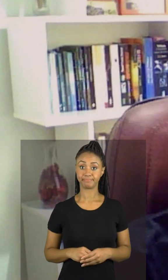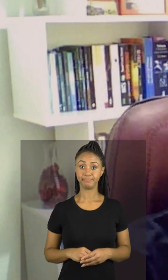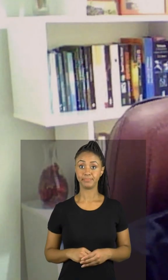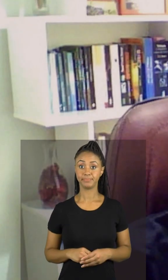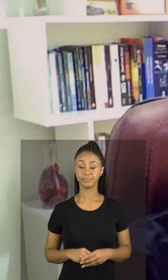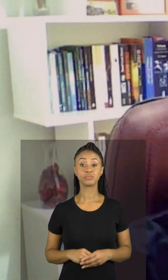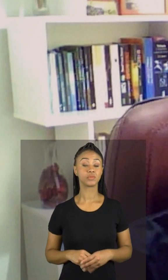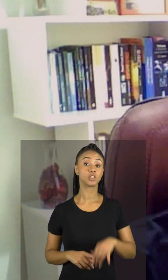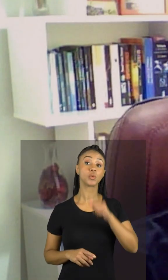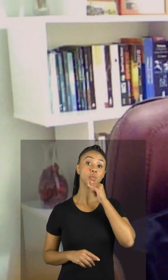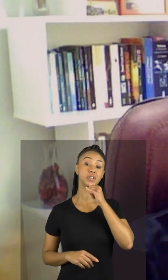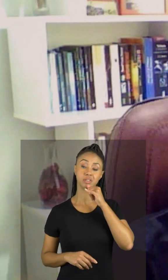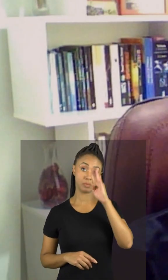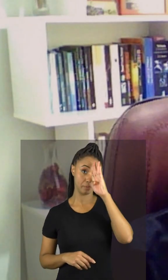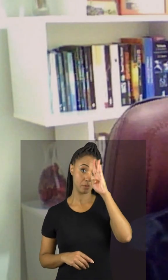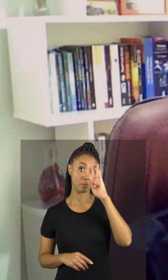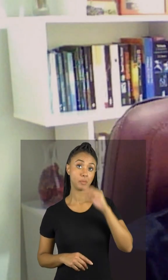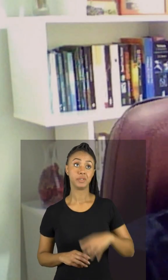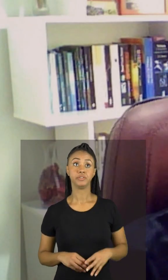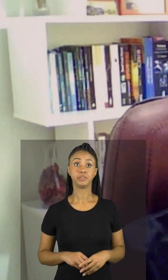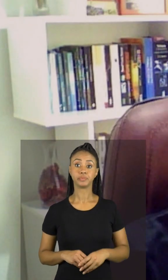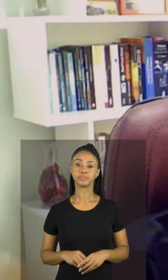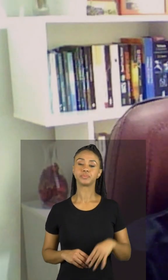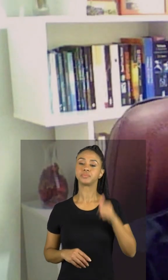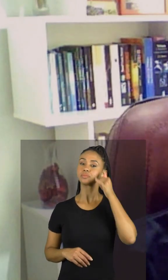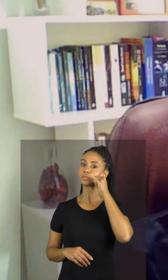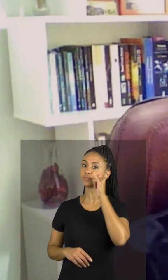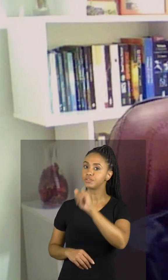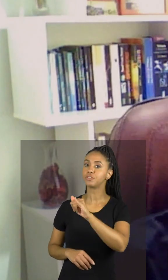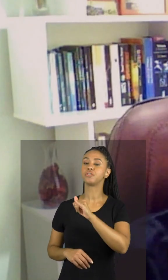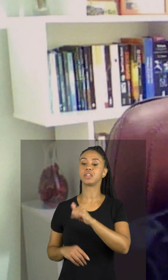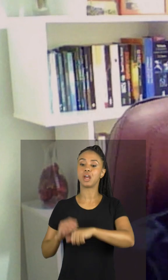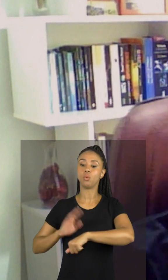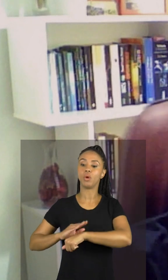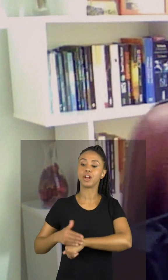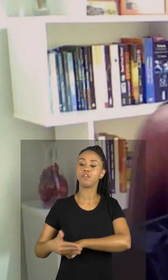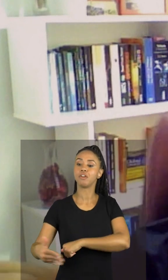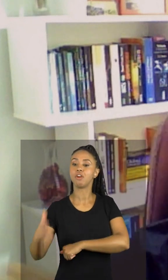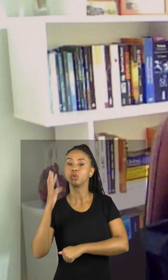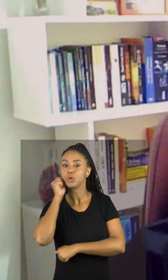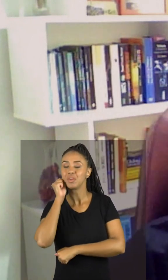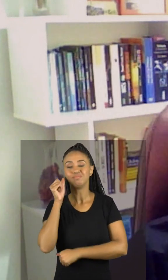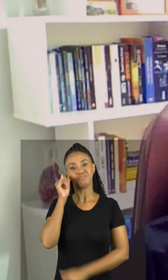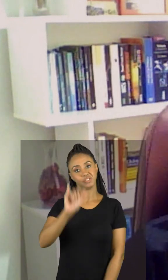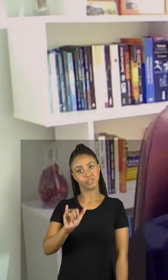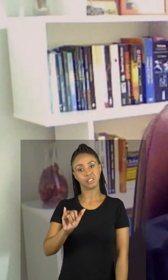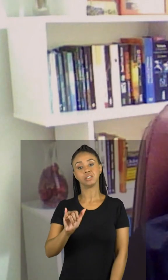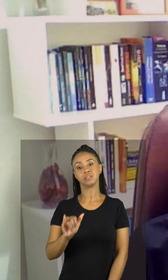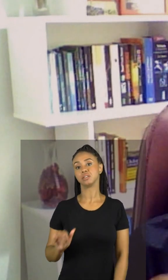da atividade física. Principalmente, evitar de fazer a atividade física próximo do horário de dormir,